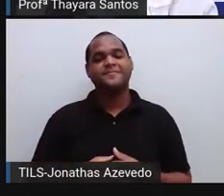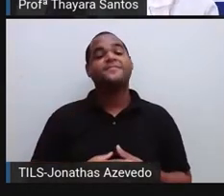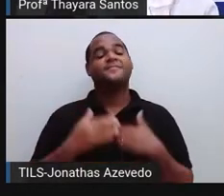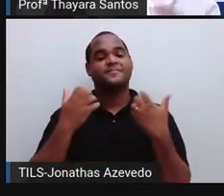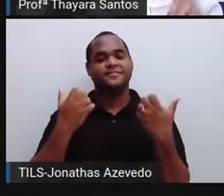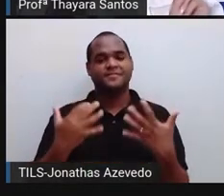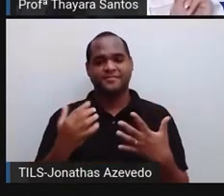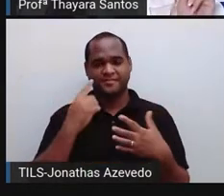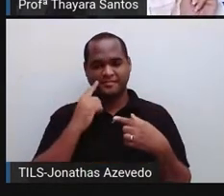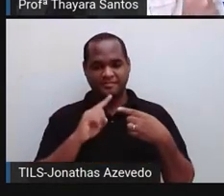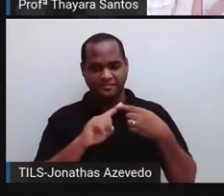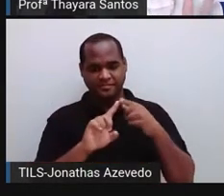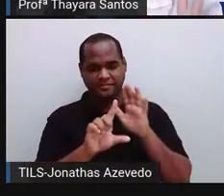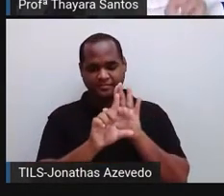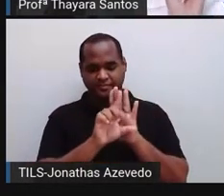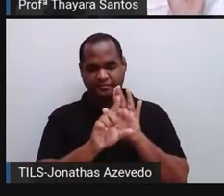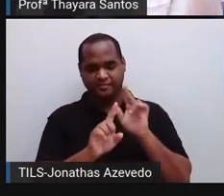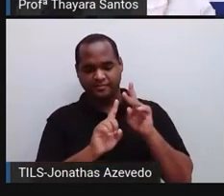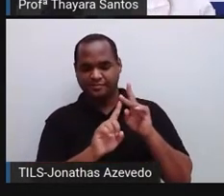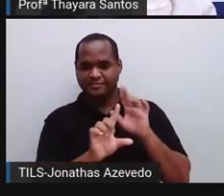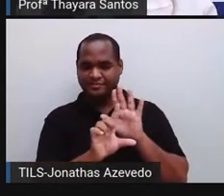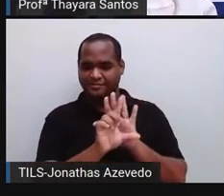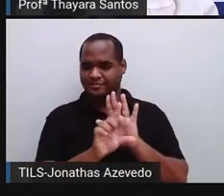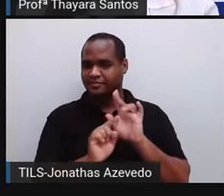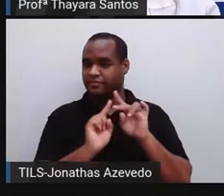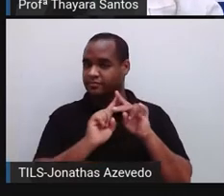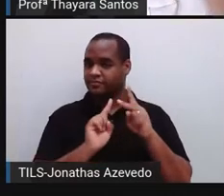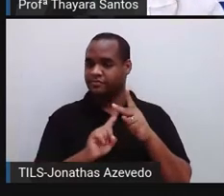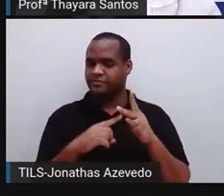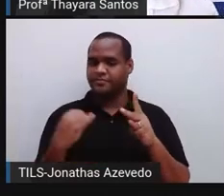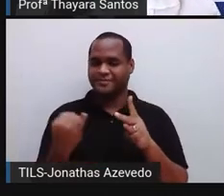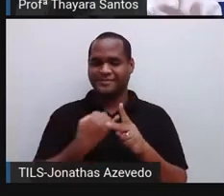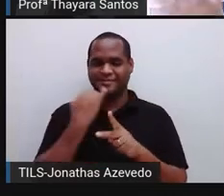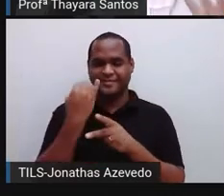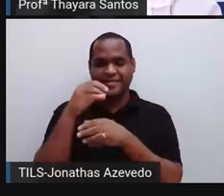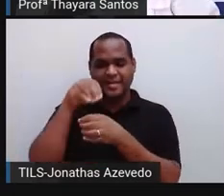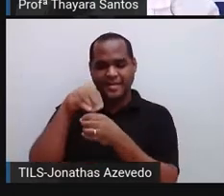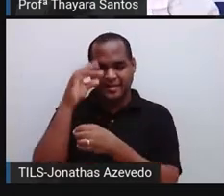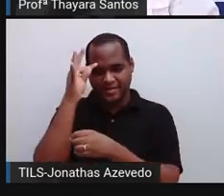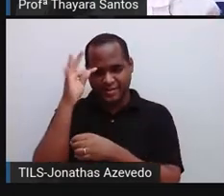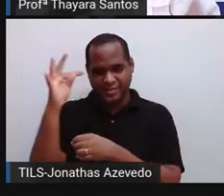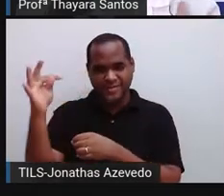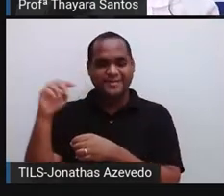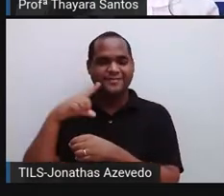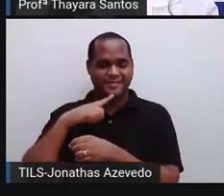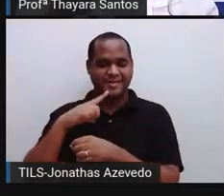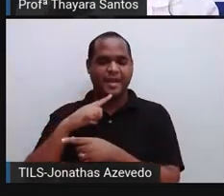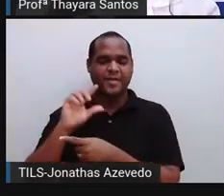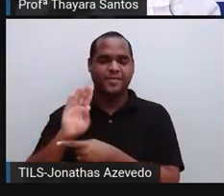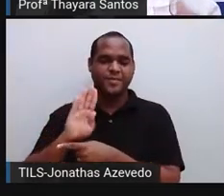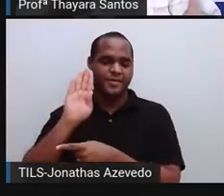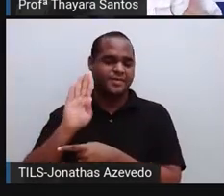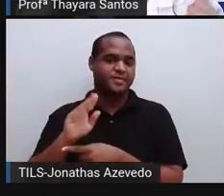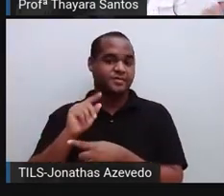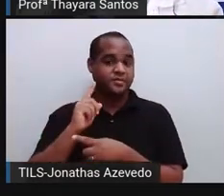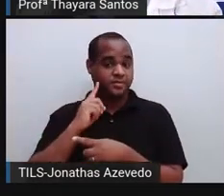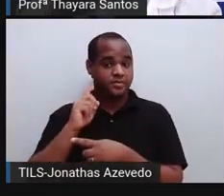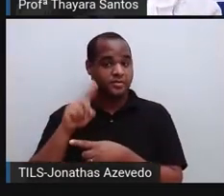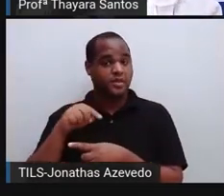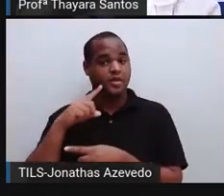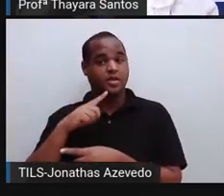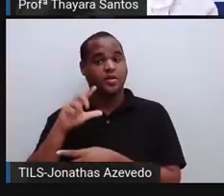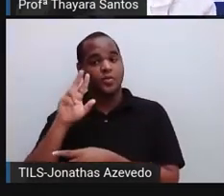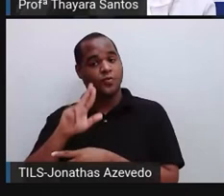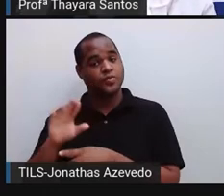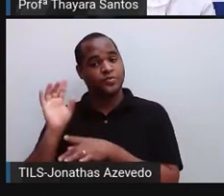Lamarck, ele formulou duas leis, né? Dentro da teoria do Lamarckismo. A primeira lei é a lei do uso e desuso,